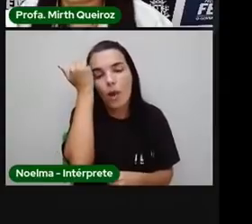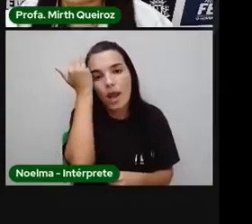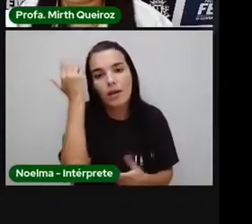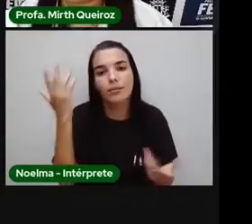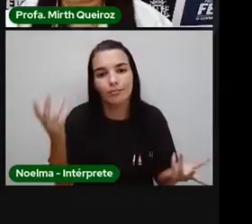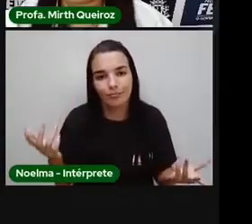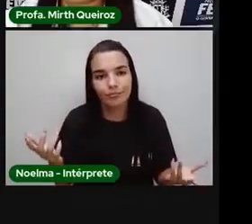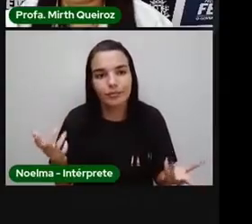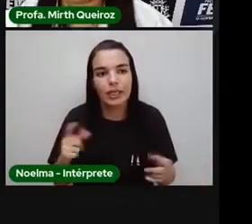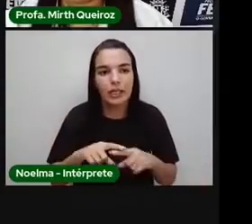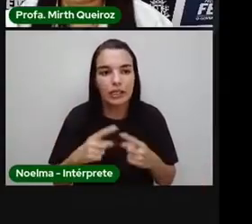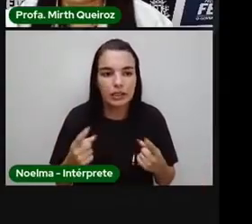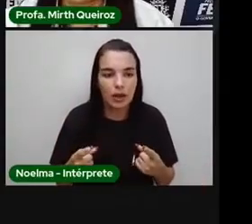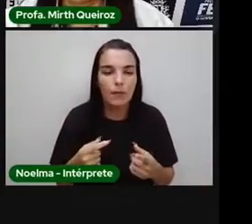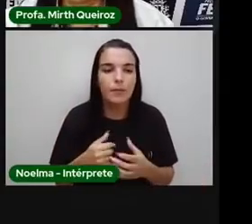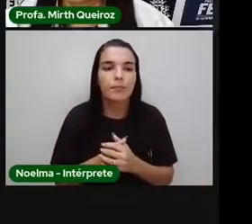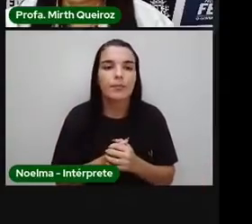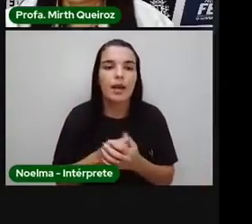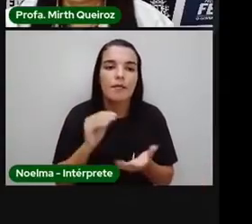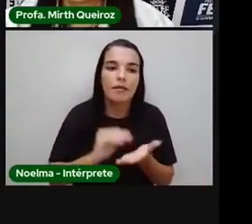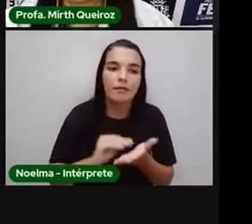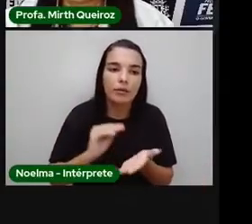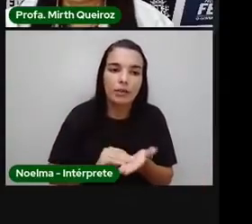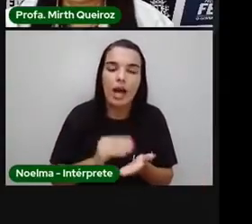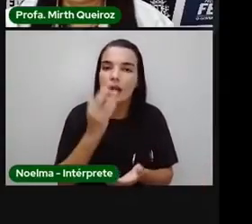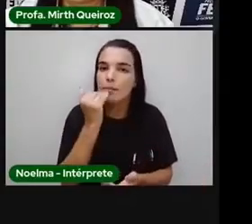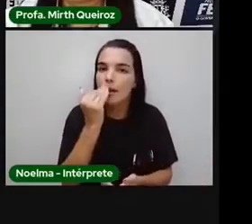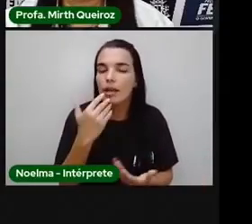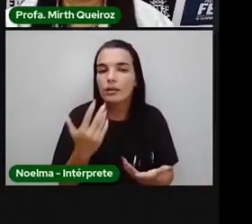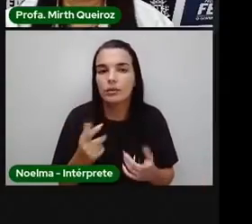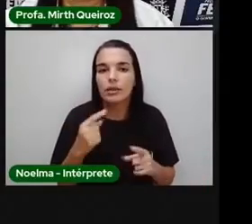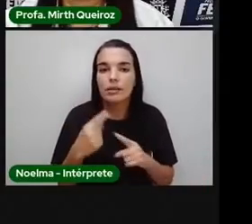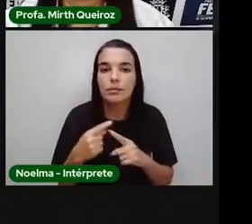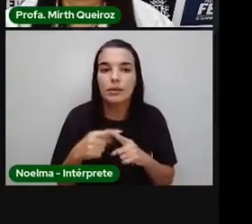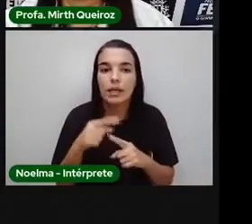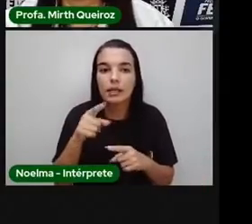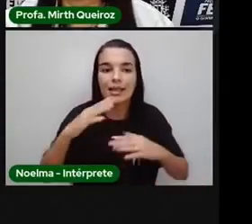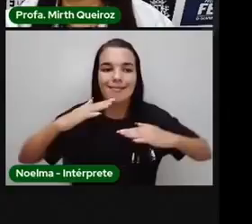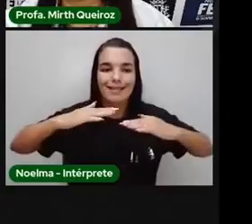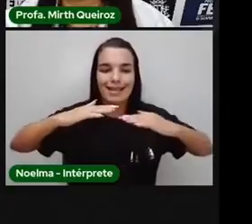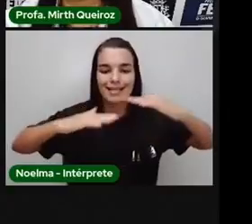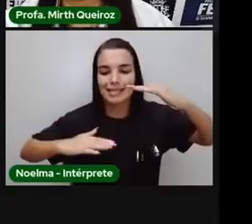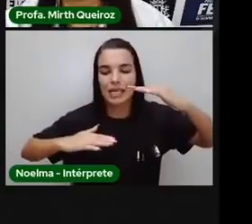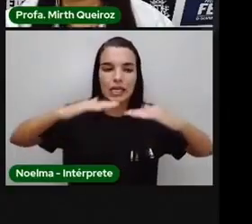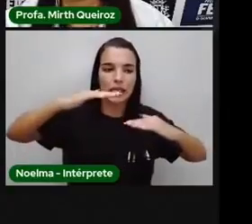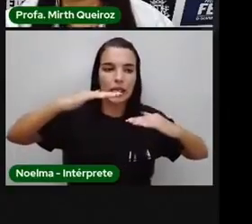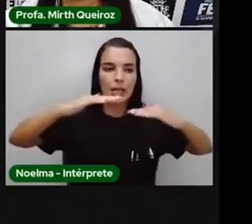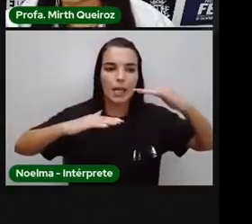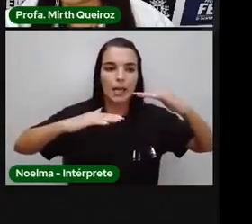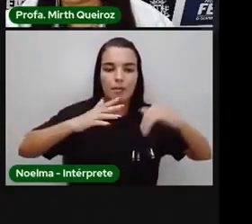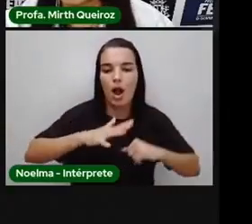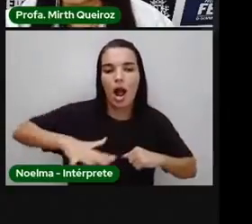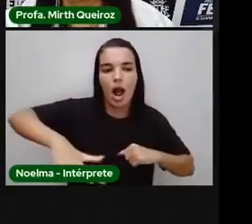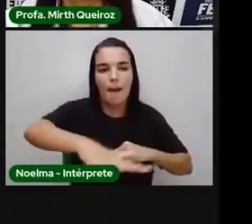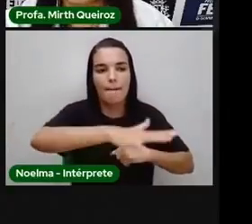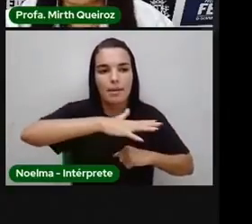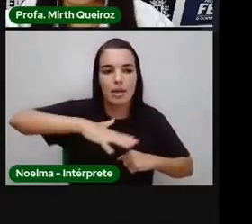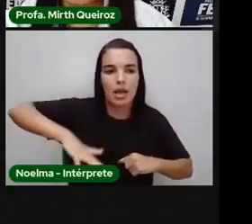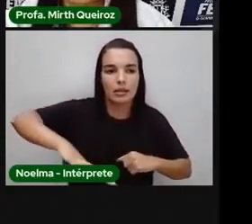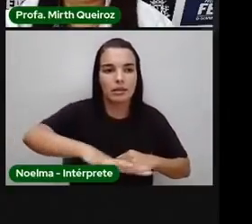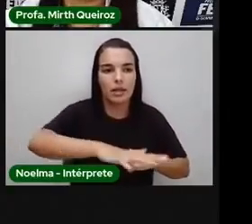se vai faltar alimento para eles? Isso aqui é o que a gente chama de desequilíbrio ambiental.